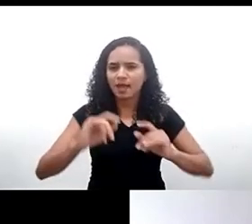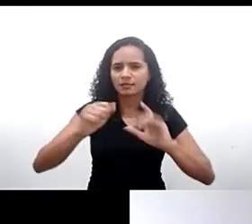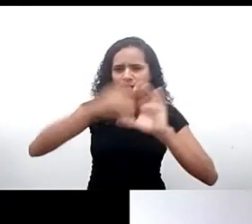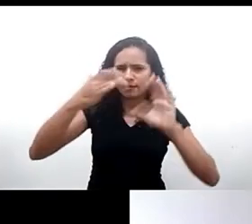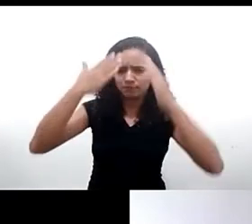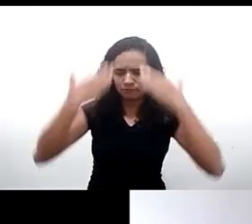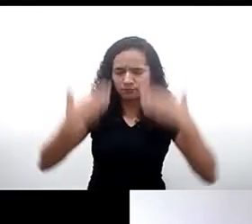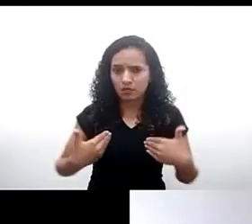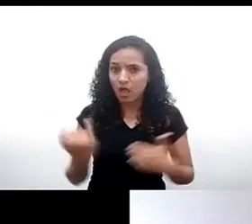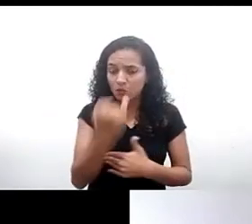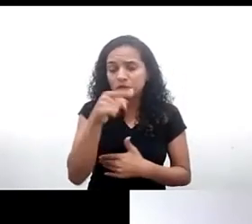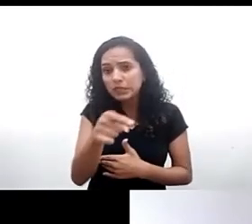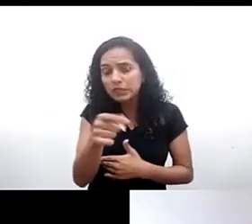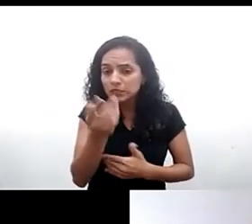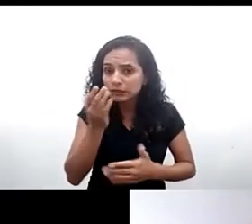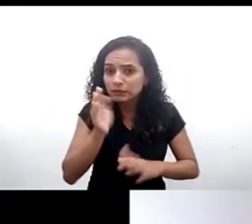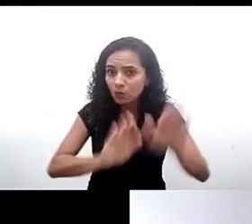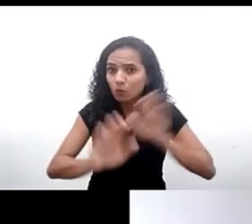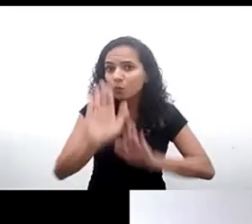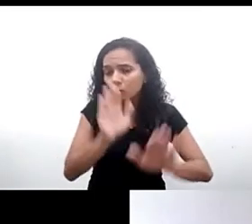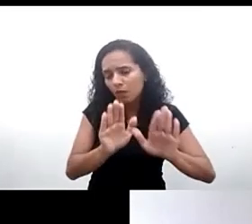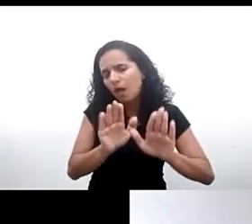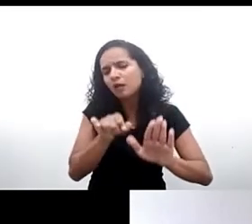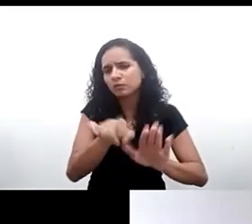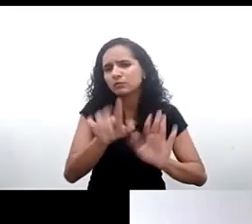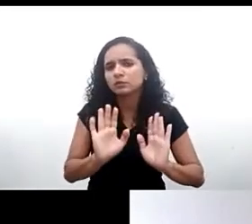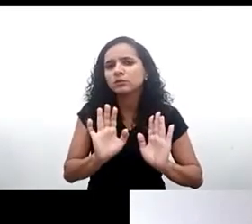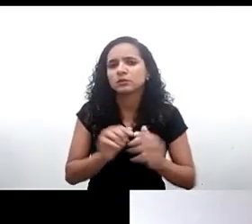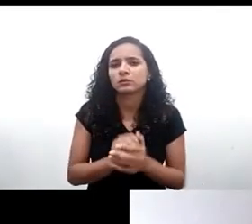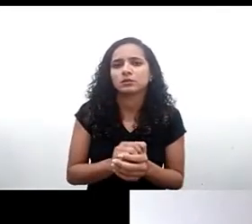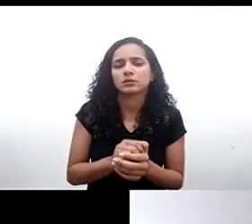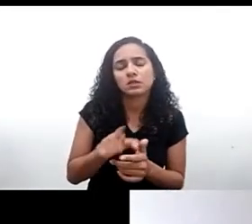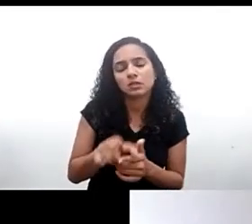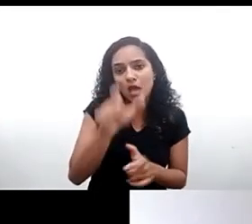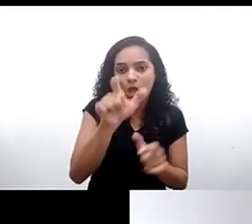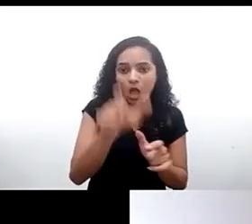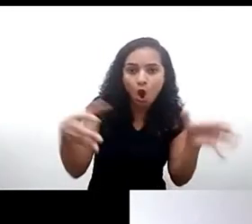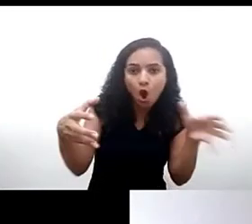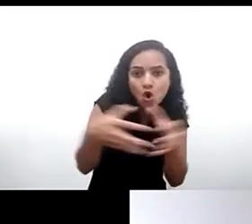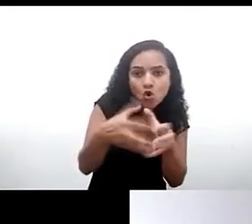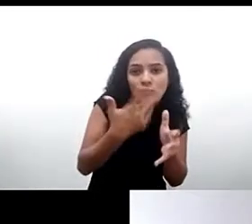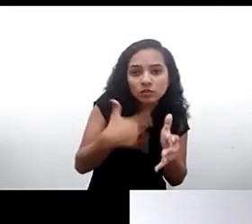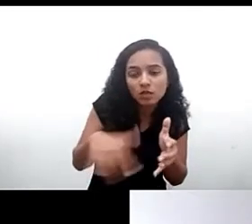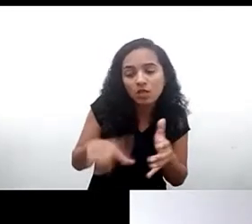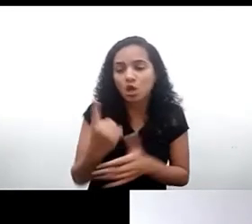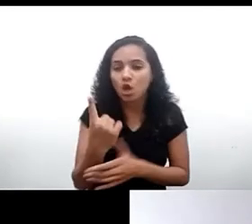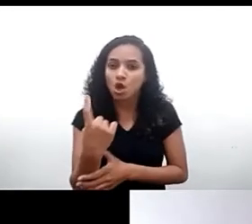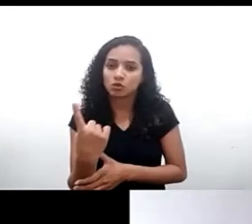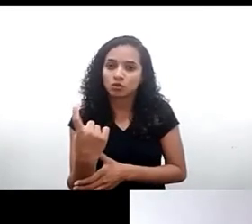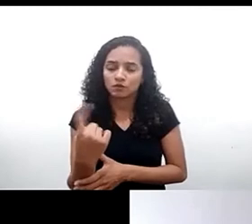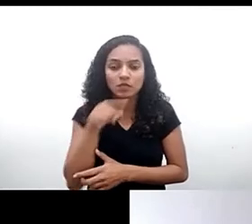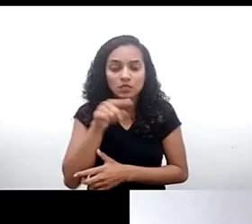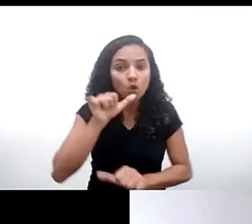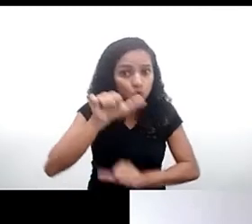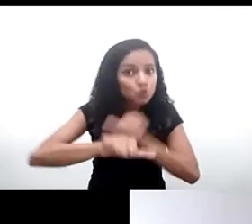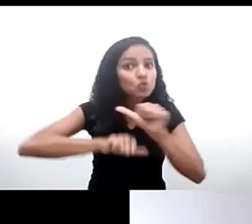isso é importante sejam inferidas ou não ou de forma individual ou grupal isso é uma mudança muito interessante que